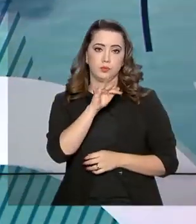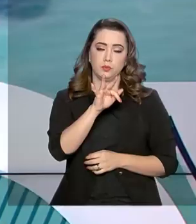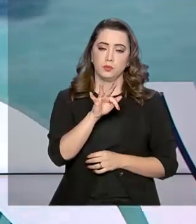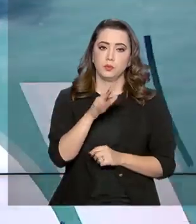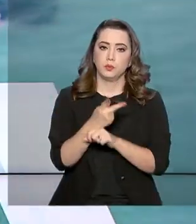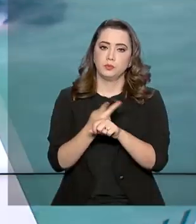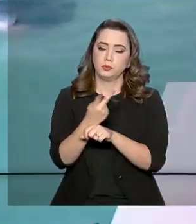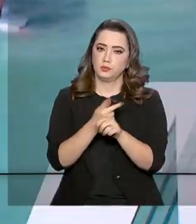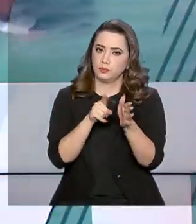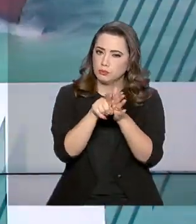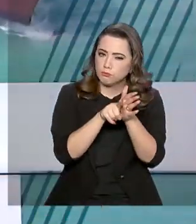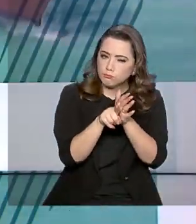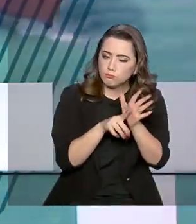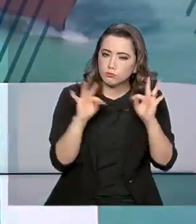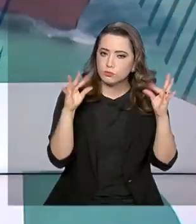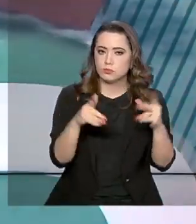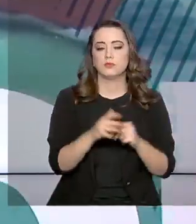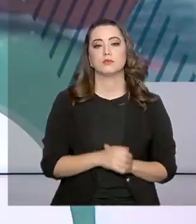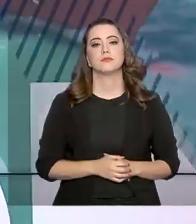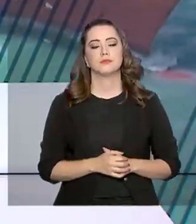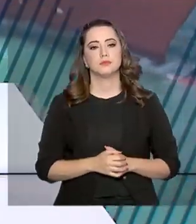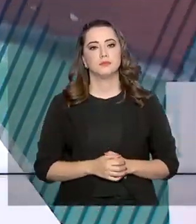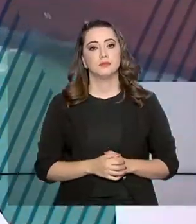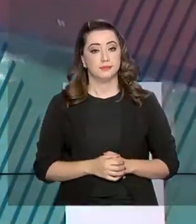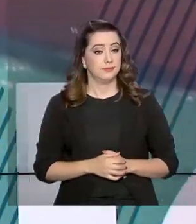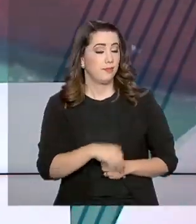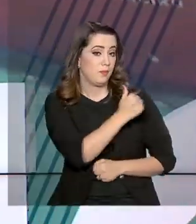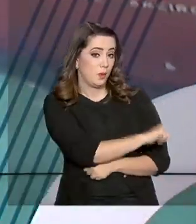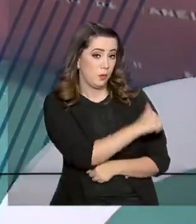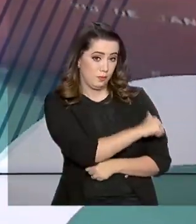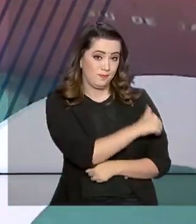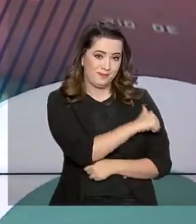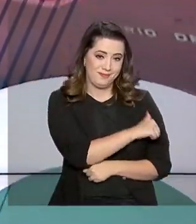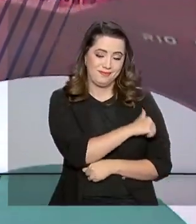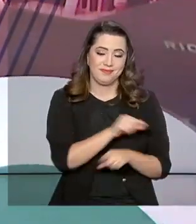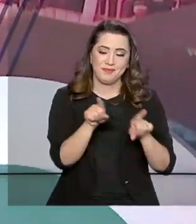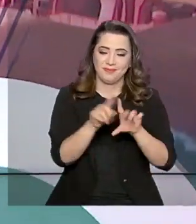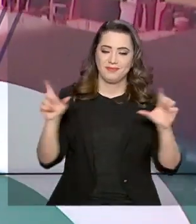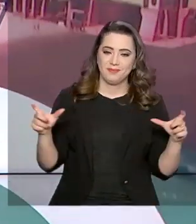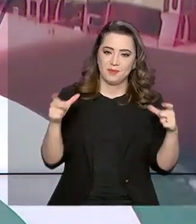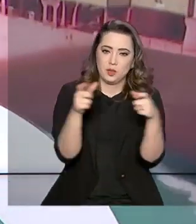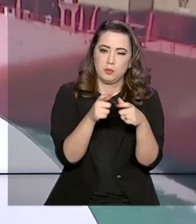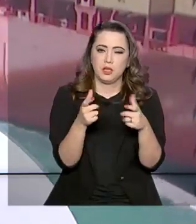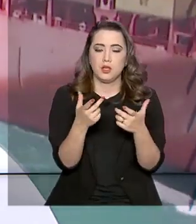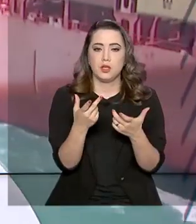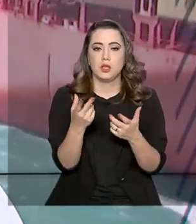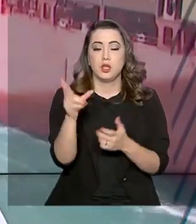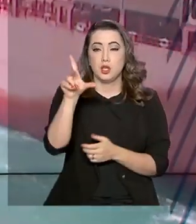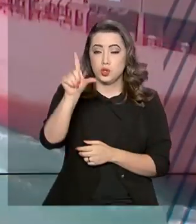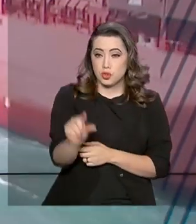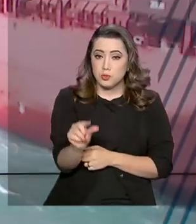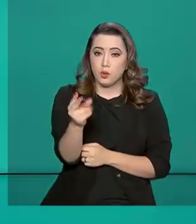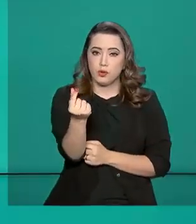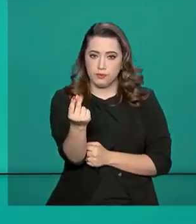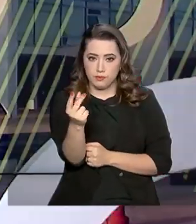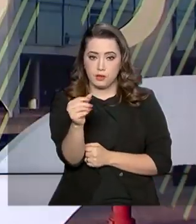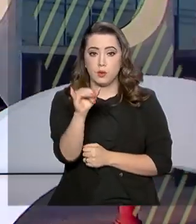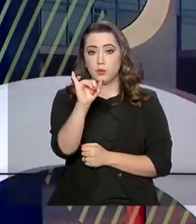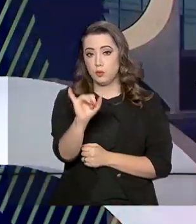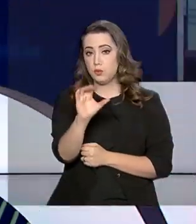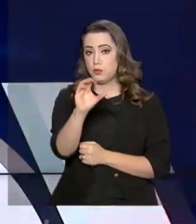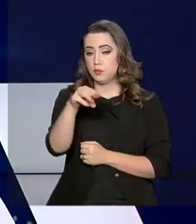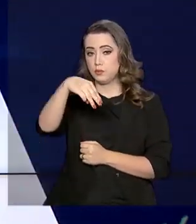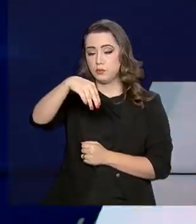O Rio de Janeiro também terá redução do ICMS sobre querosene de aviação. A medida, defendida pelo